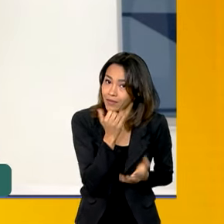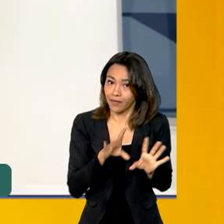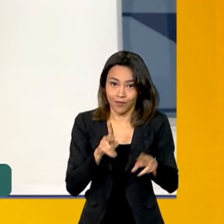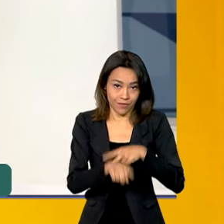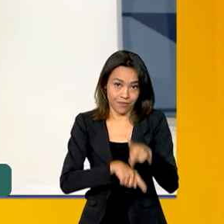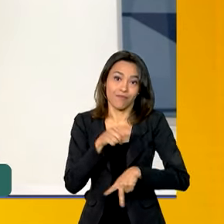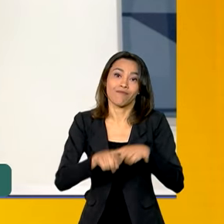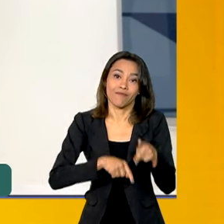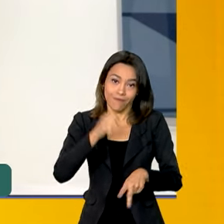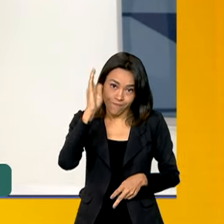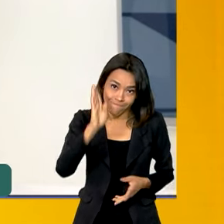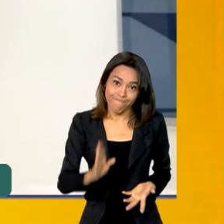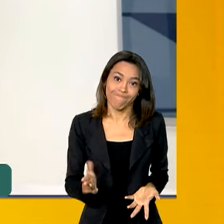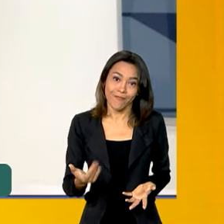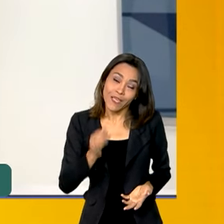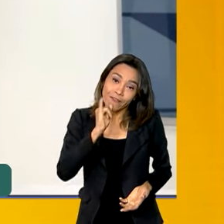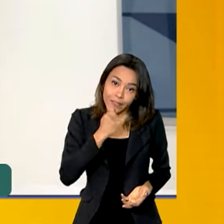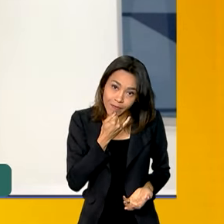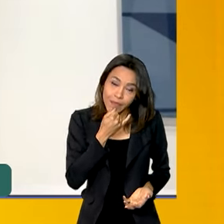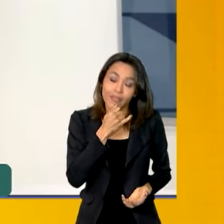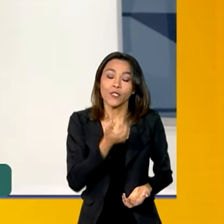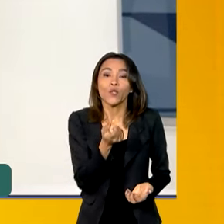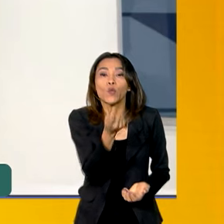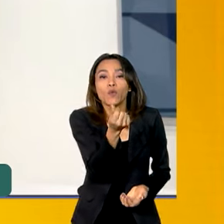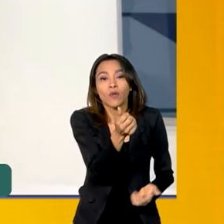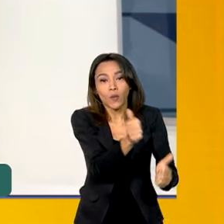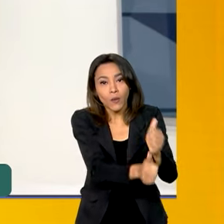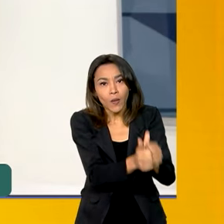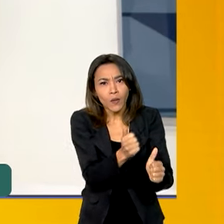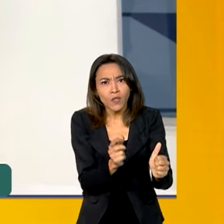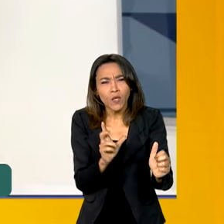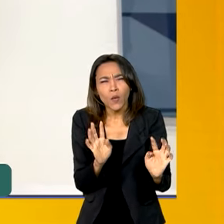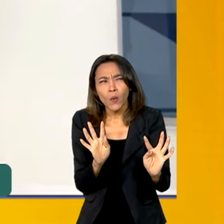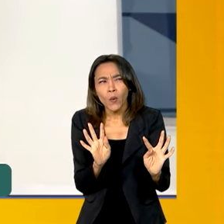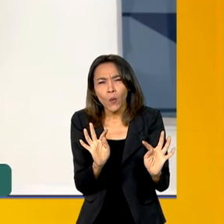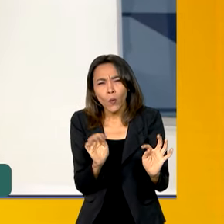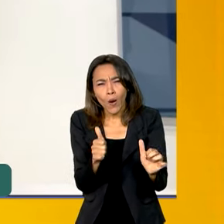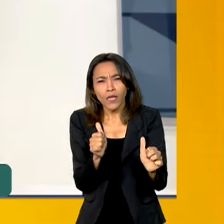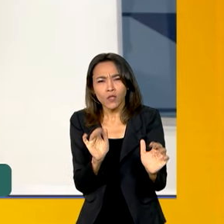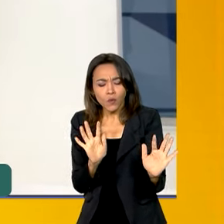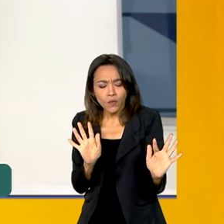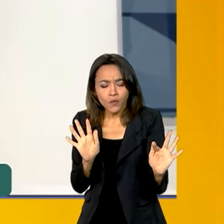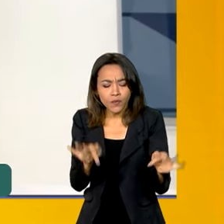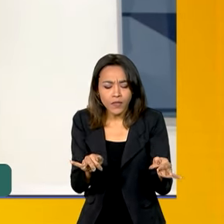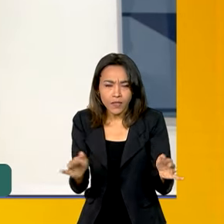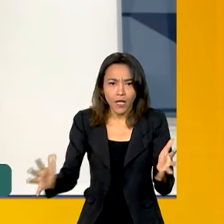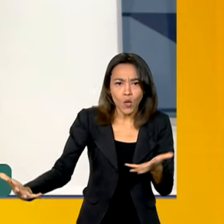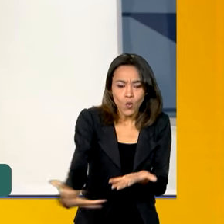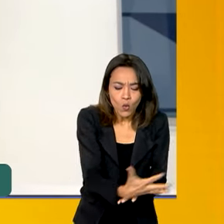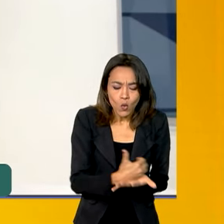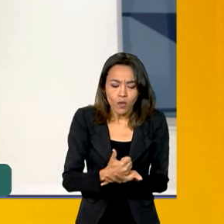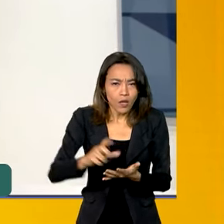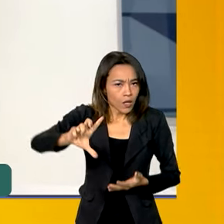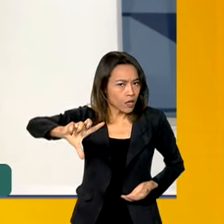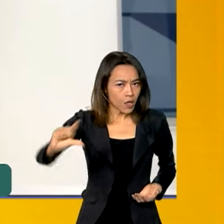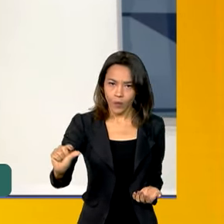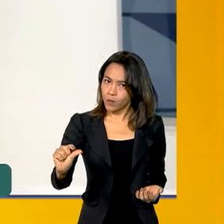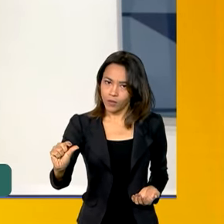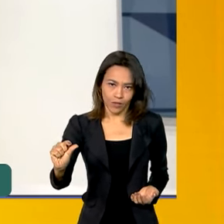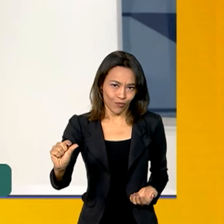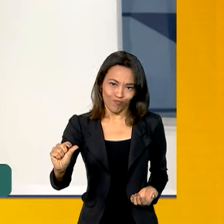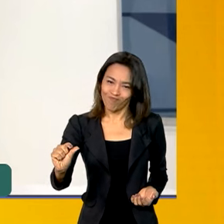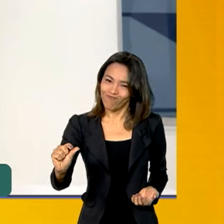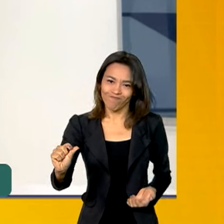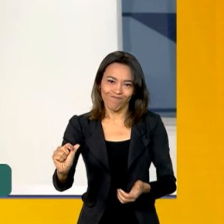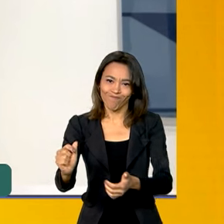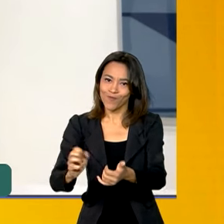O preço do arroz, infelizmente, mesmo nós estando quase no final da safra, não diminuiu o preço aos consumidores. E agora a